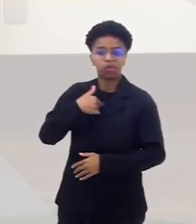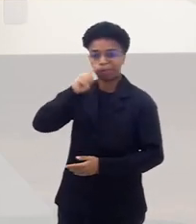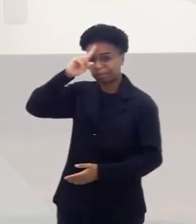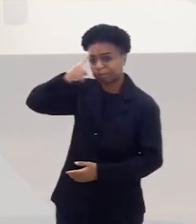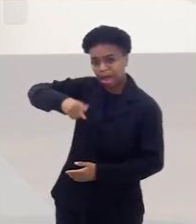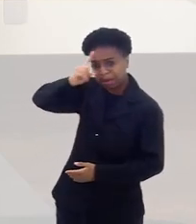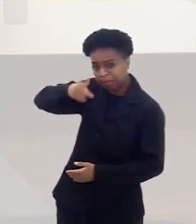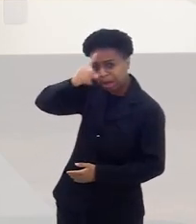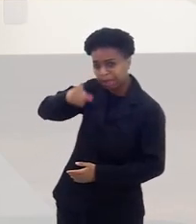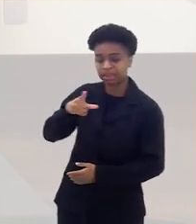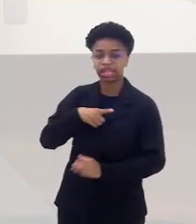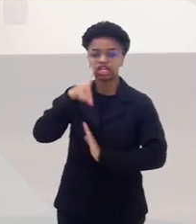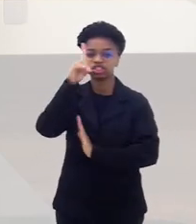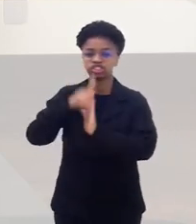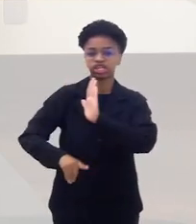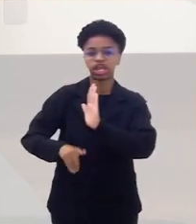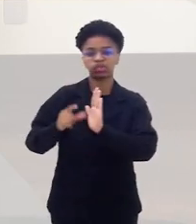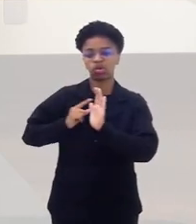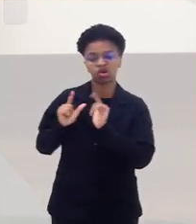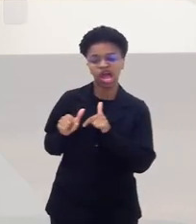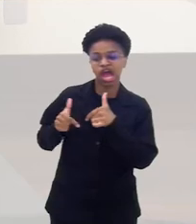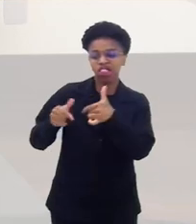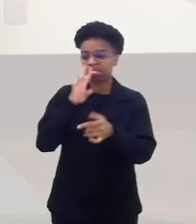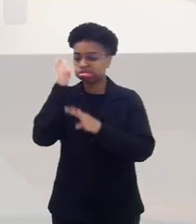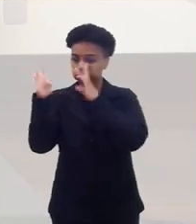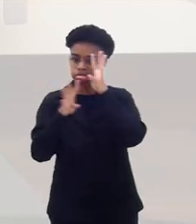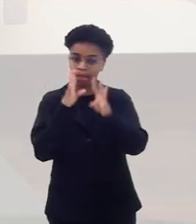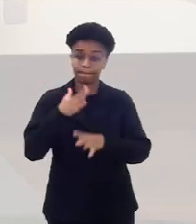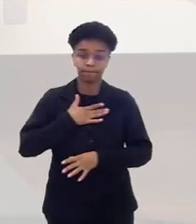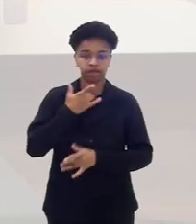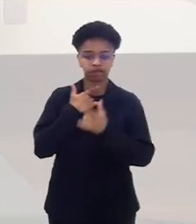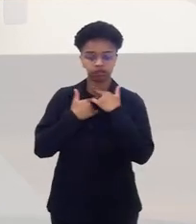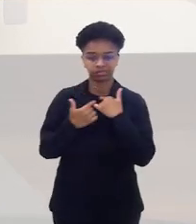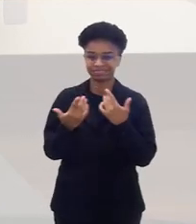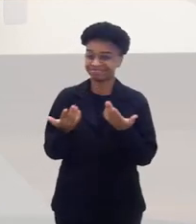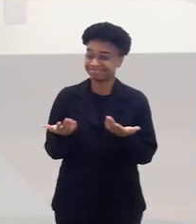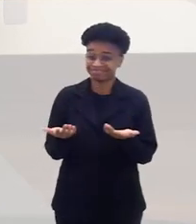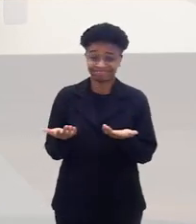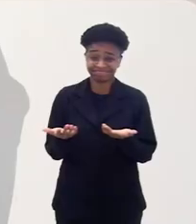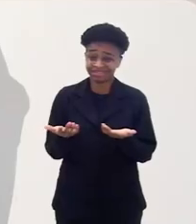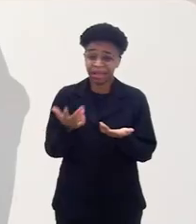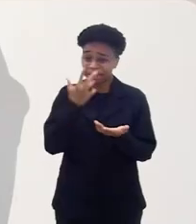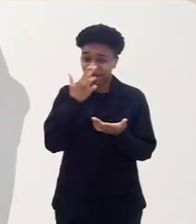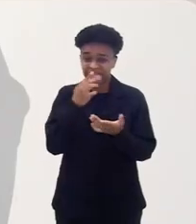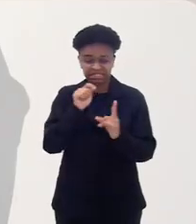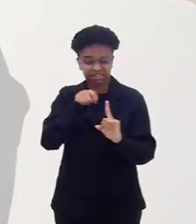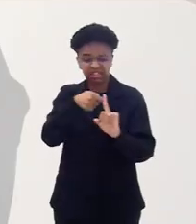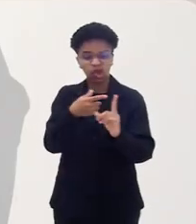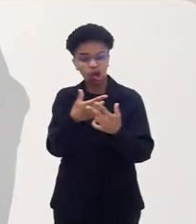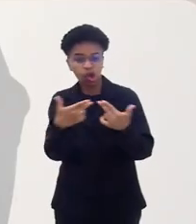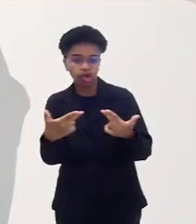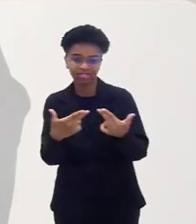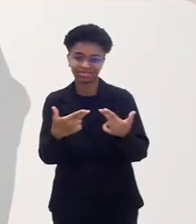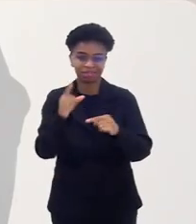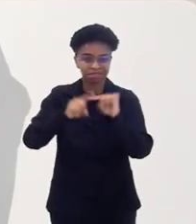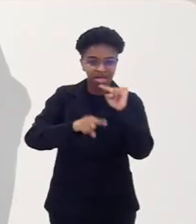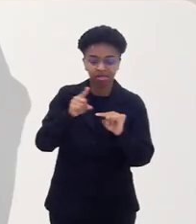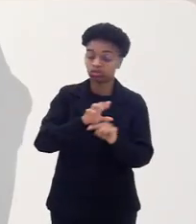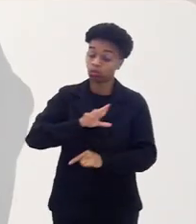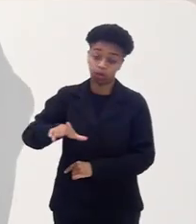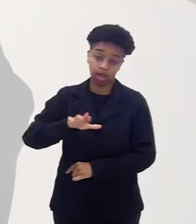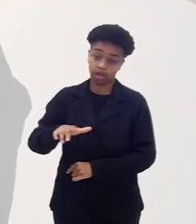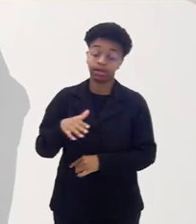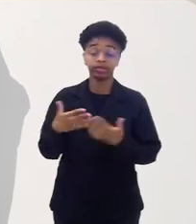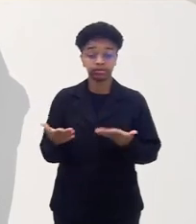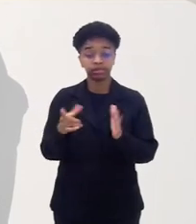o direito de lidar com ela como se uma coisa fosse. E isso, a legislação nova,